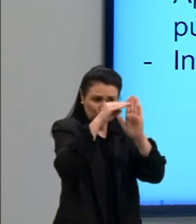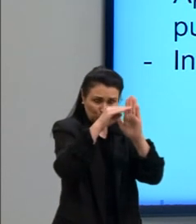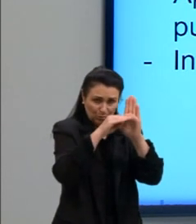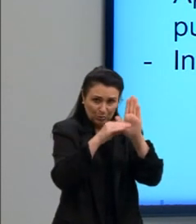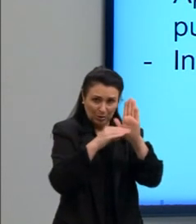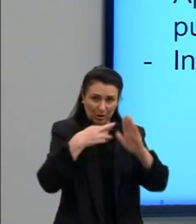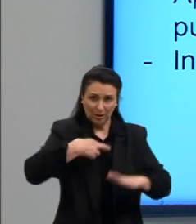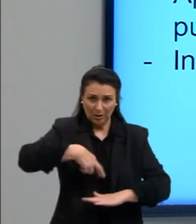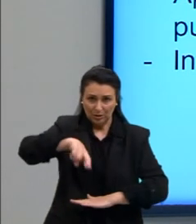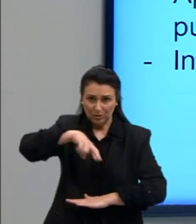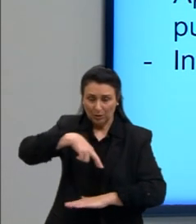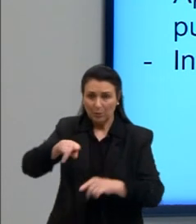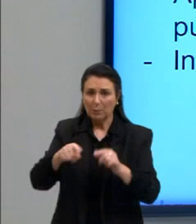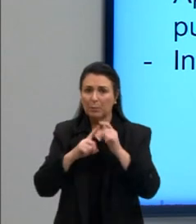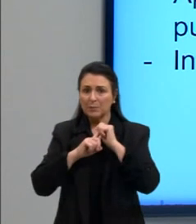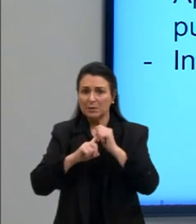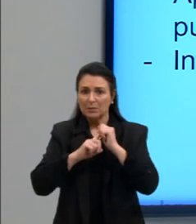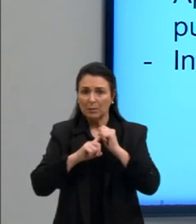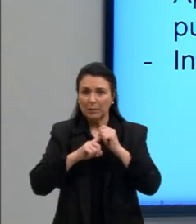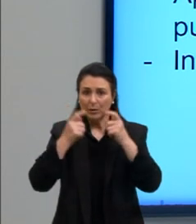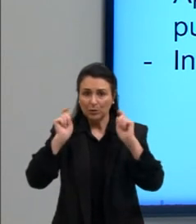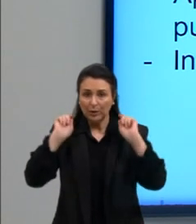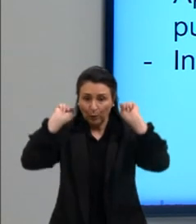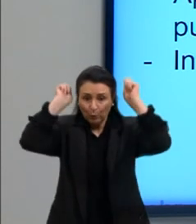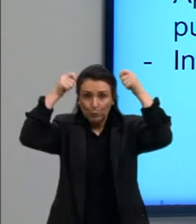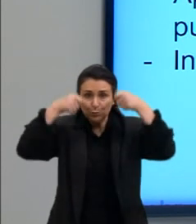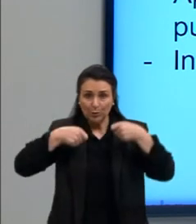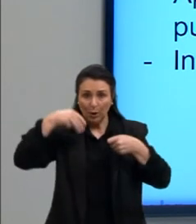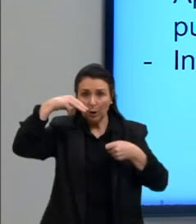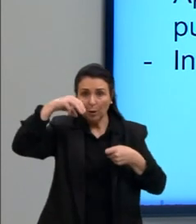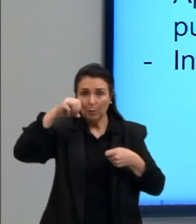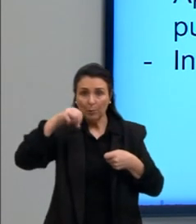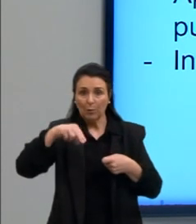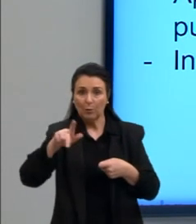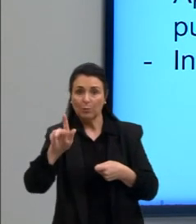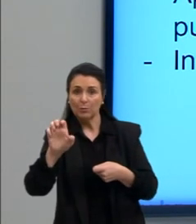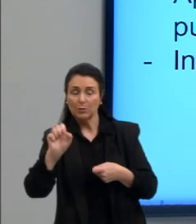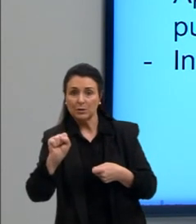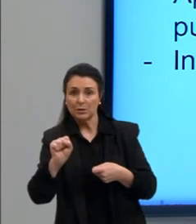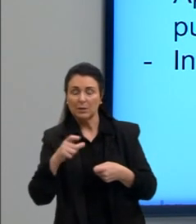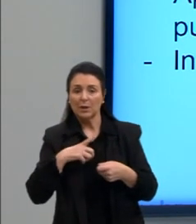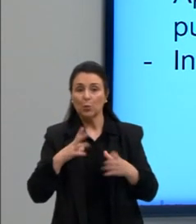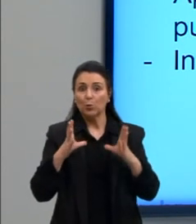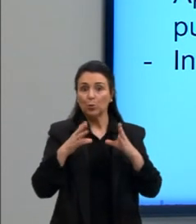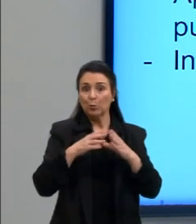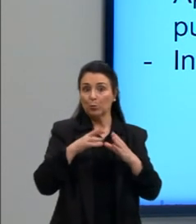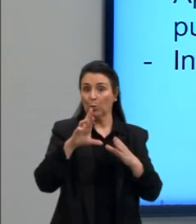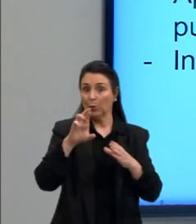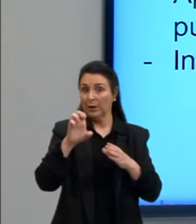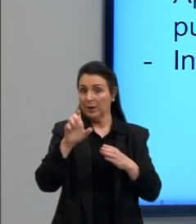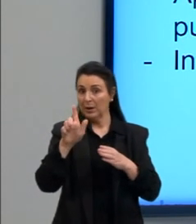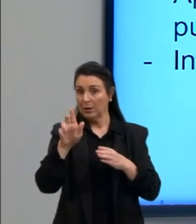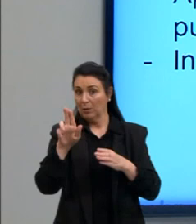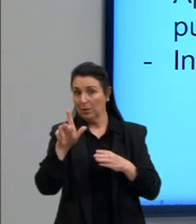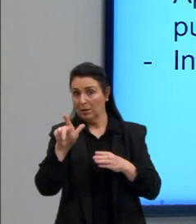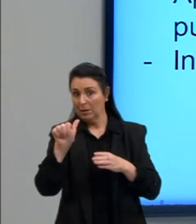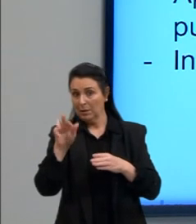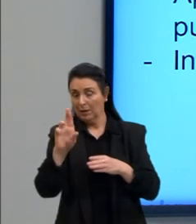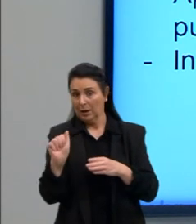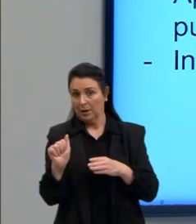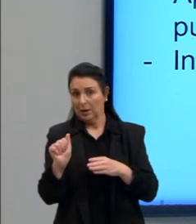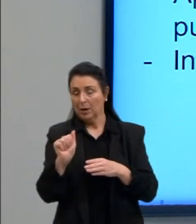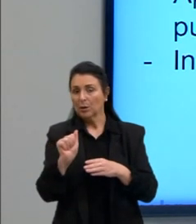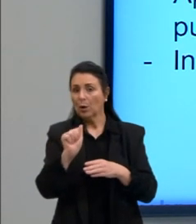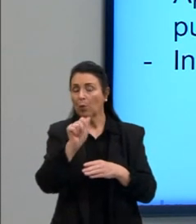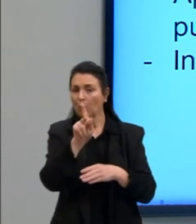ordens de monges, que são o clero regular. Então, os padres, as freiras, fazem parte